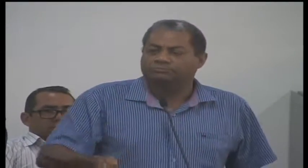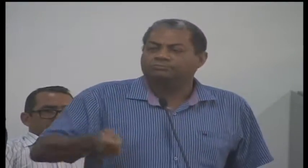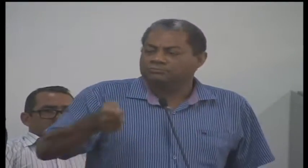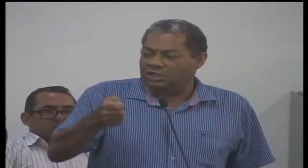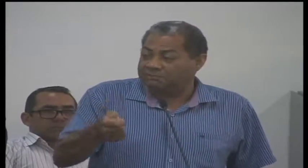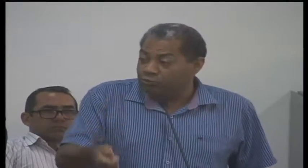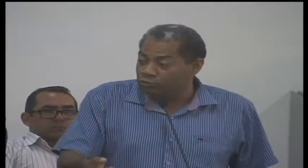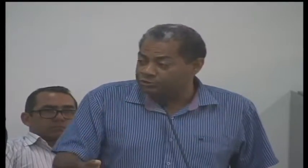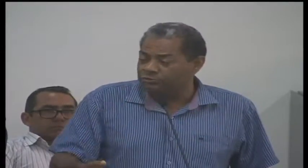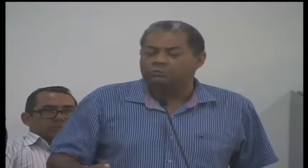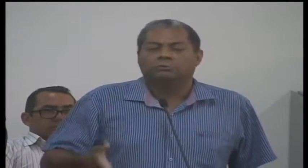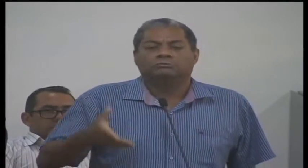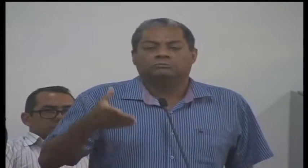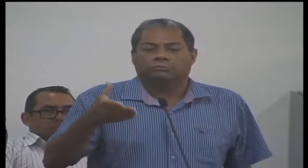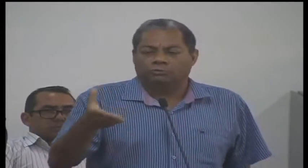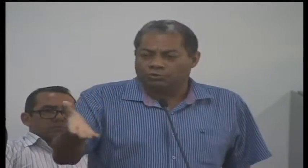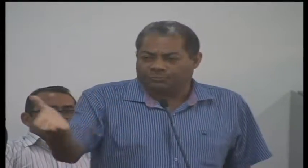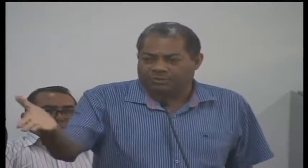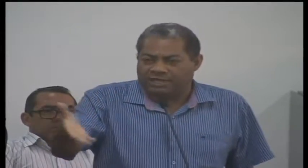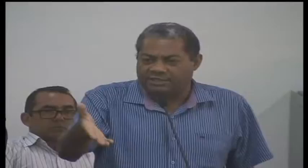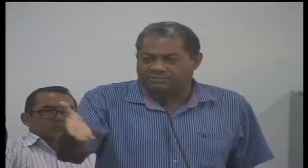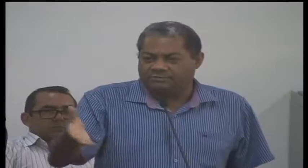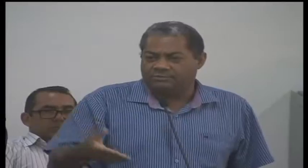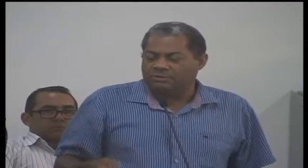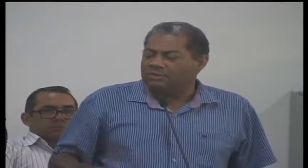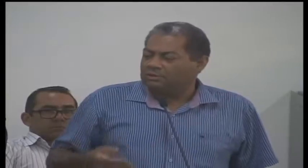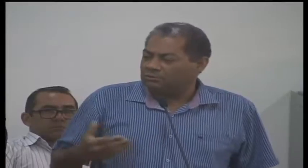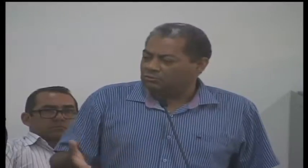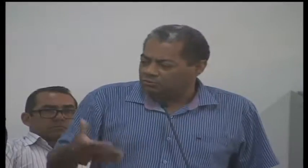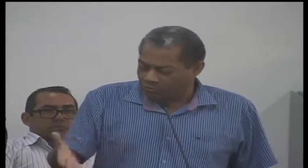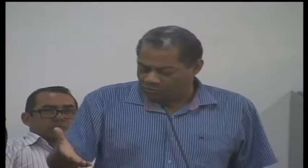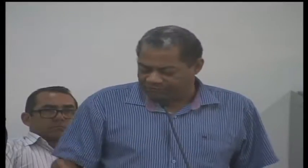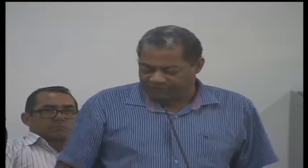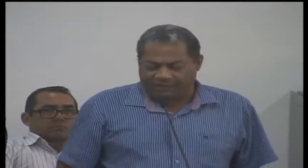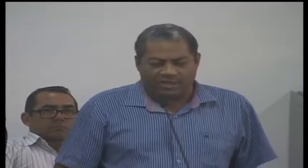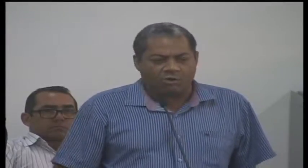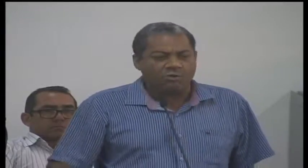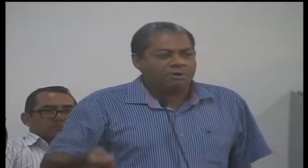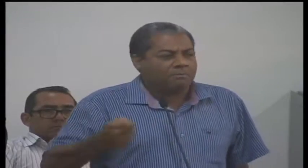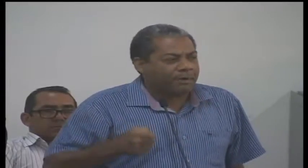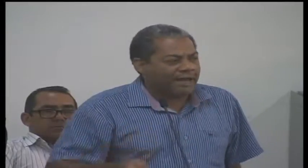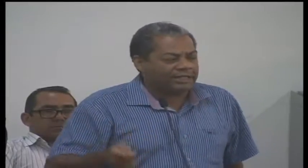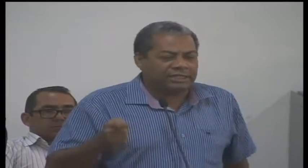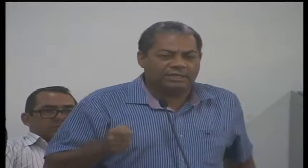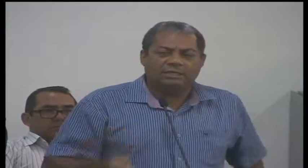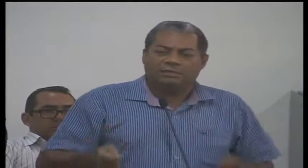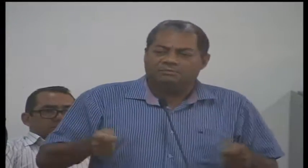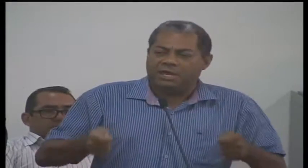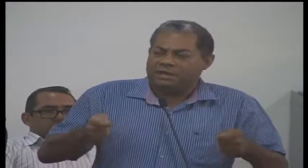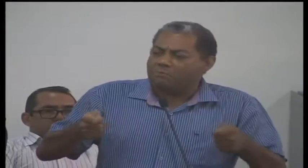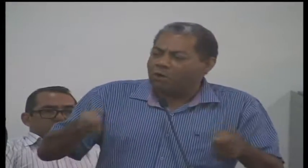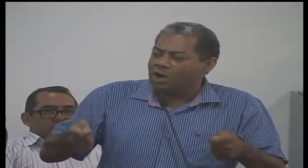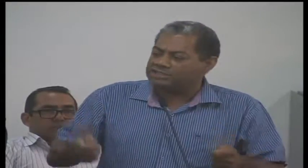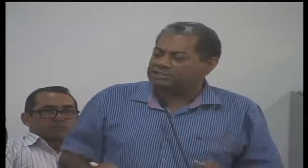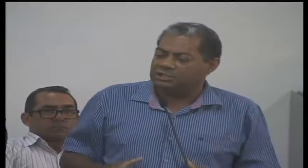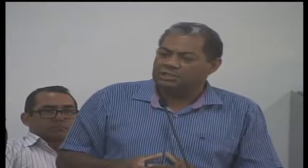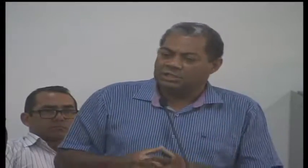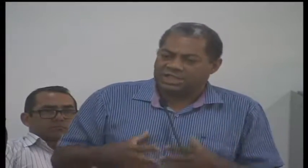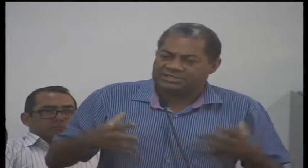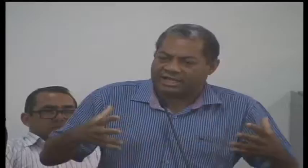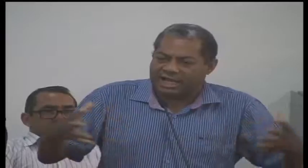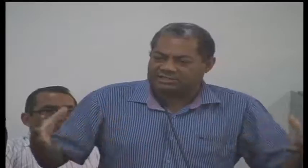moção de repúdio ou de protesto com o governo federal para que Limeira